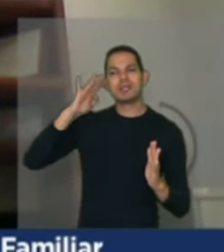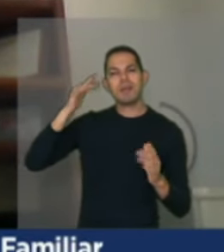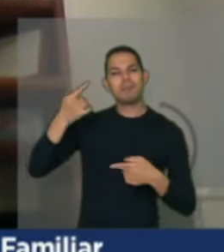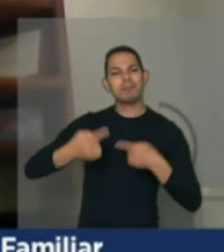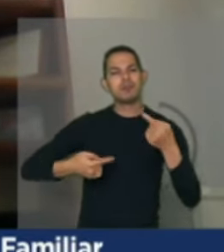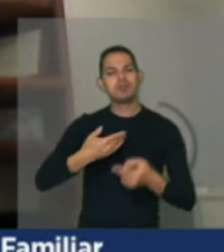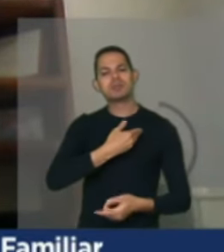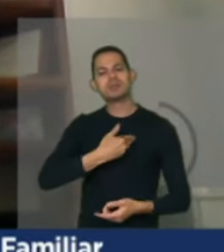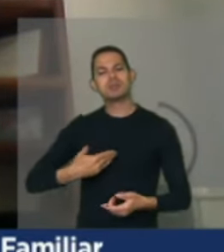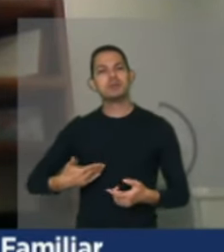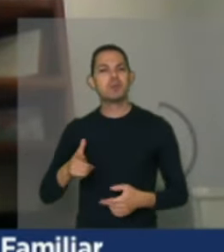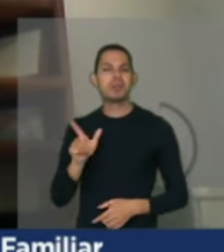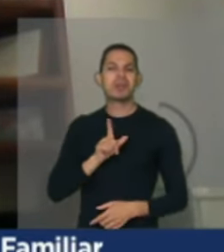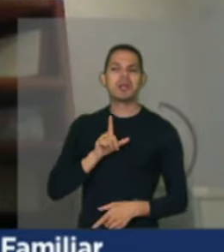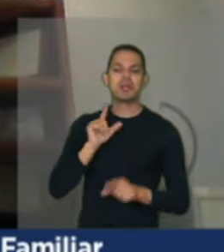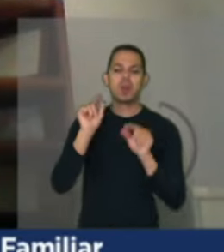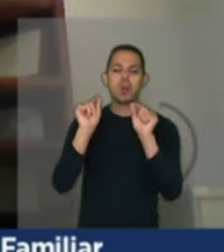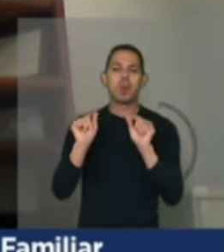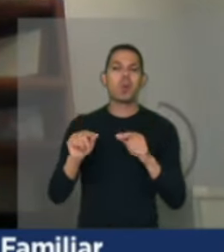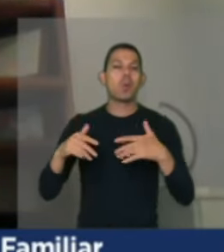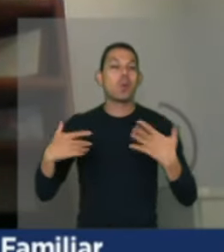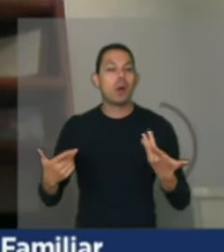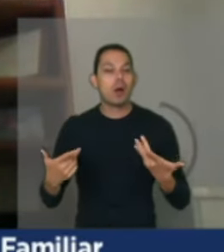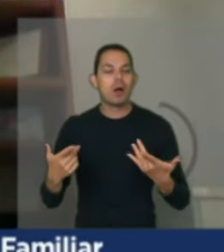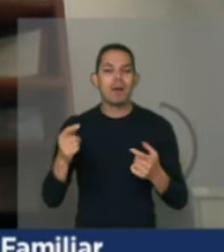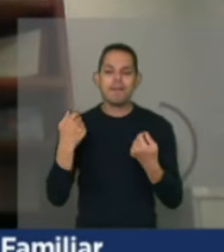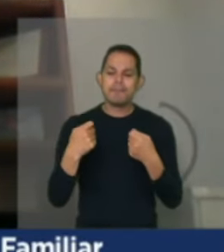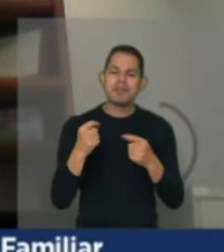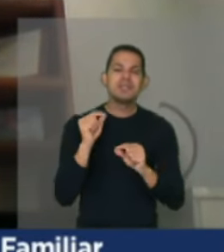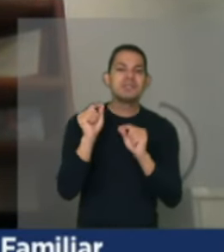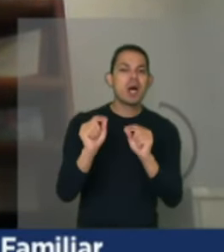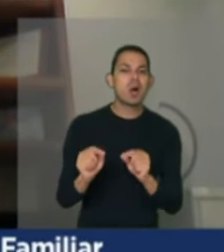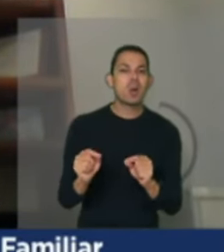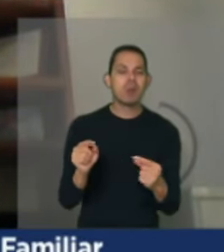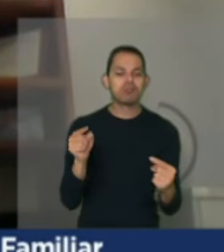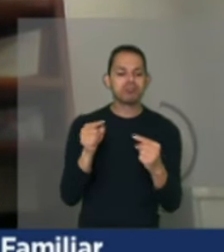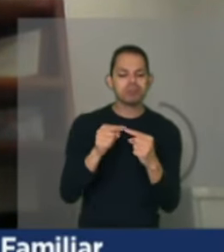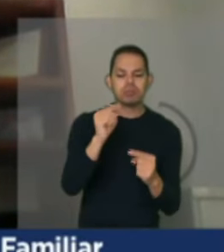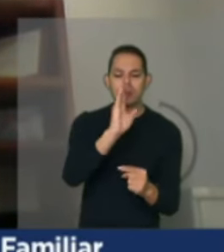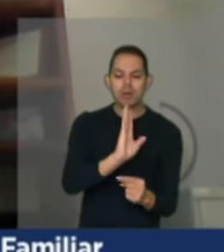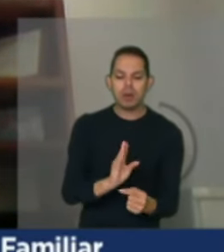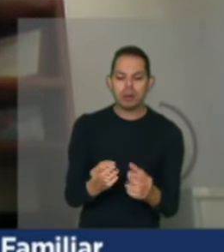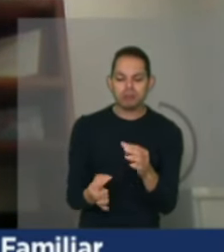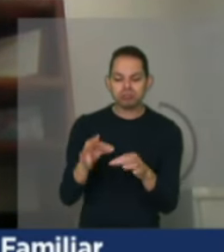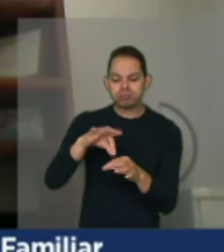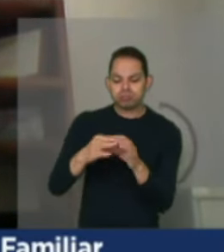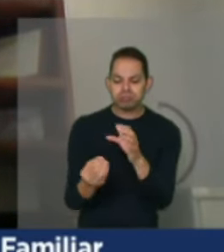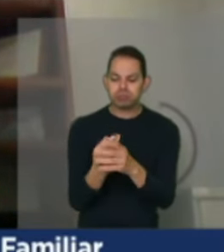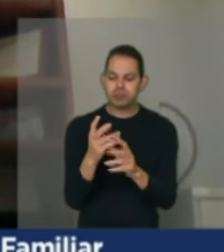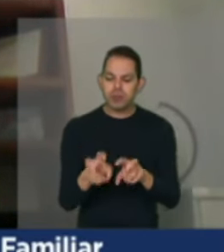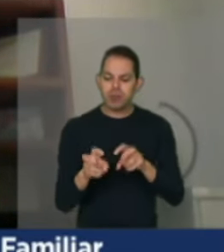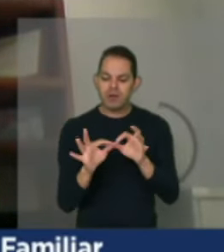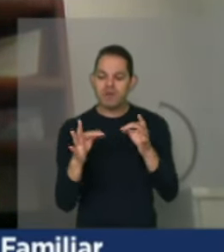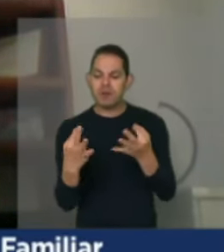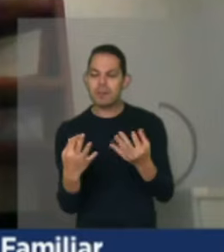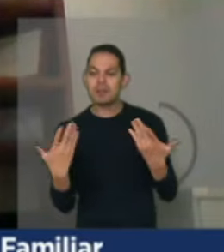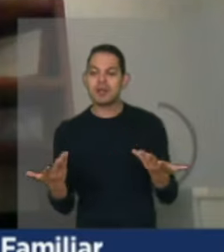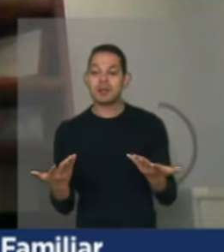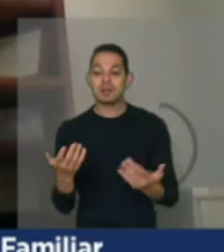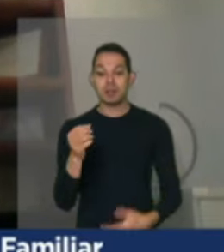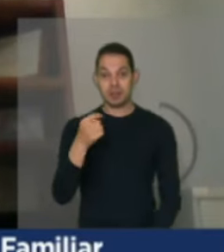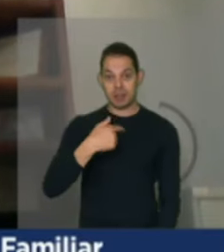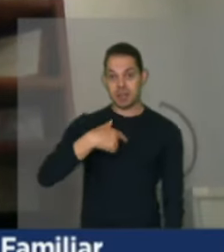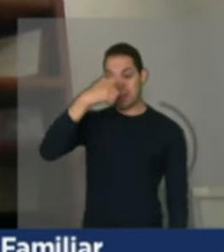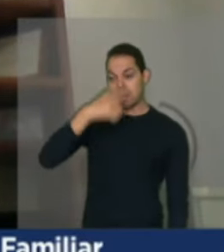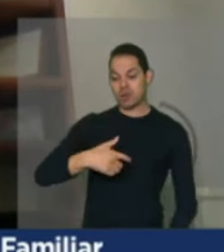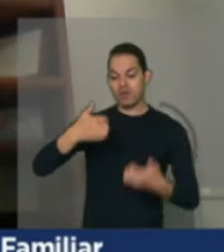públicas que a gente precisa pensar para o nosso país, para a nossa agricultura familiar. Se eu estou falando de